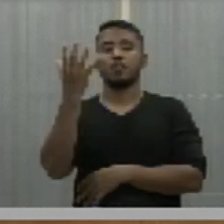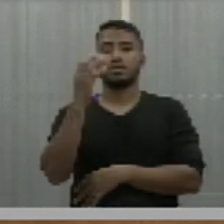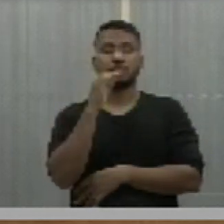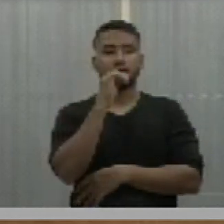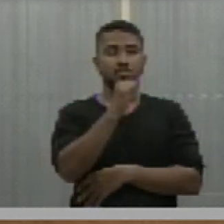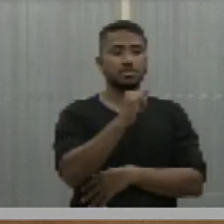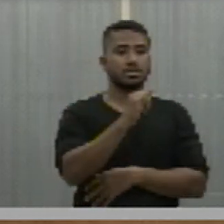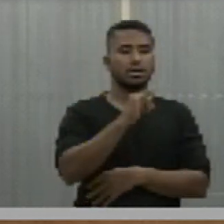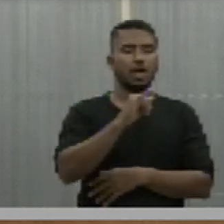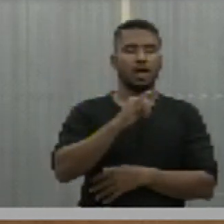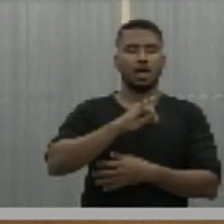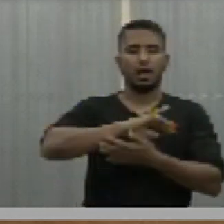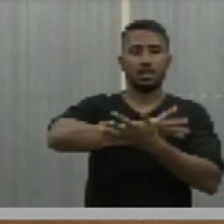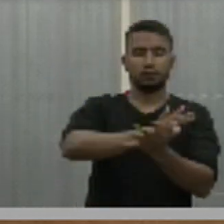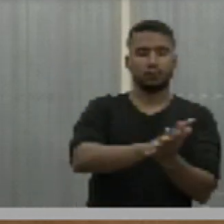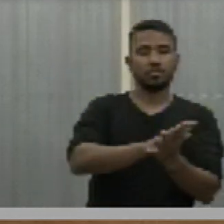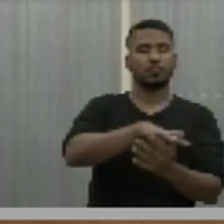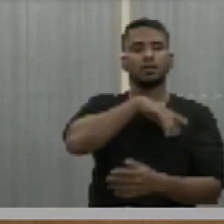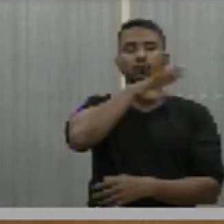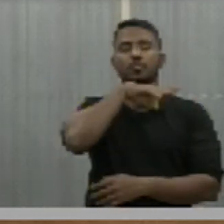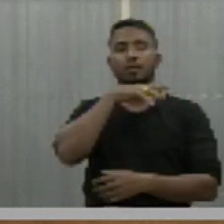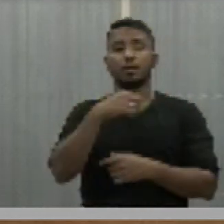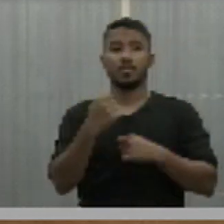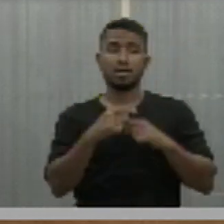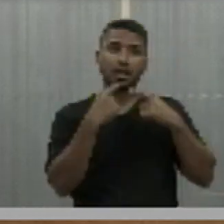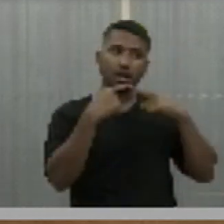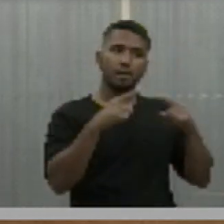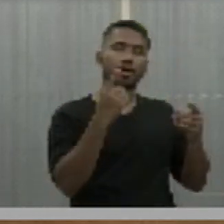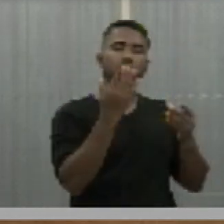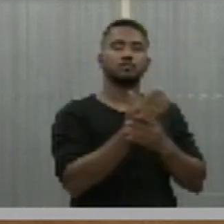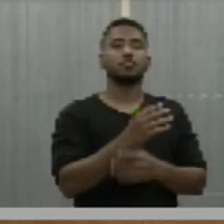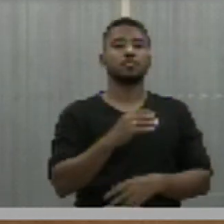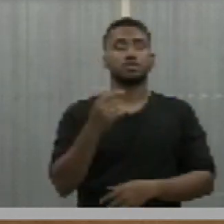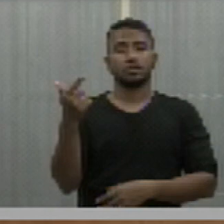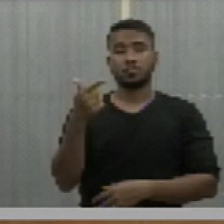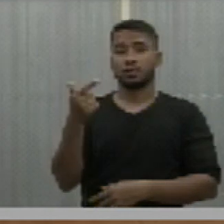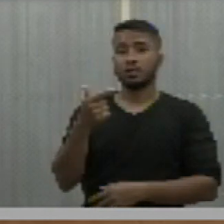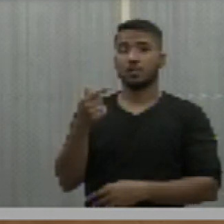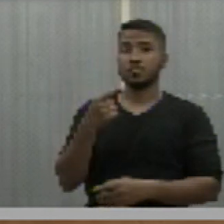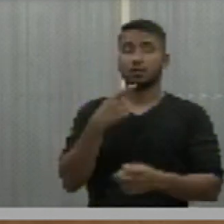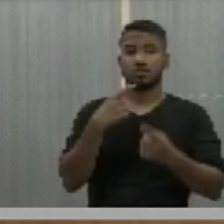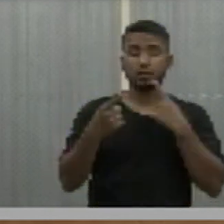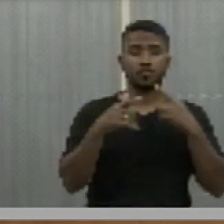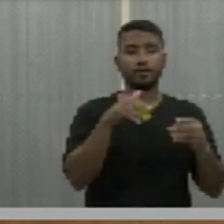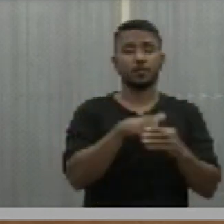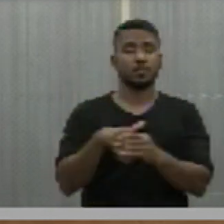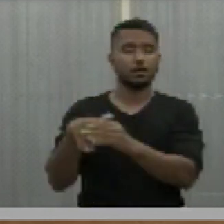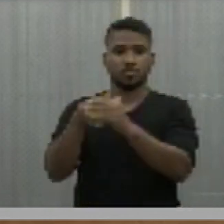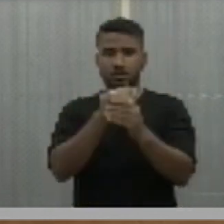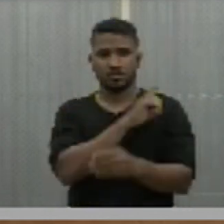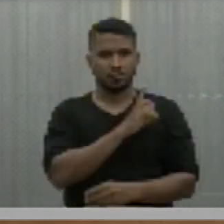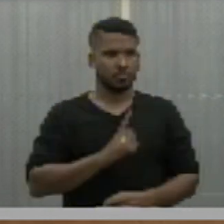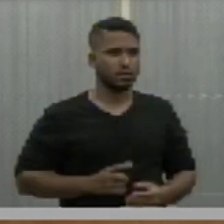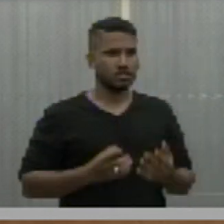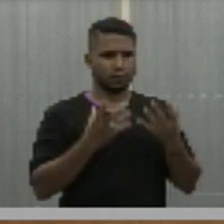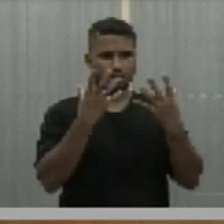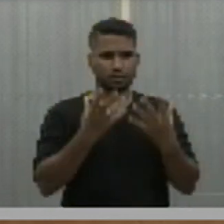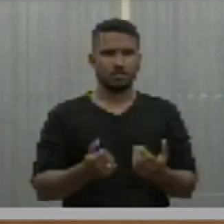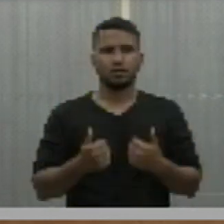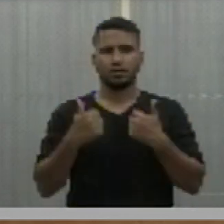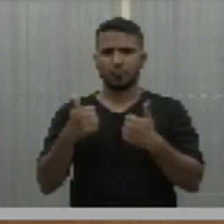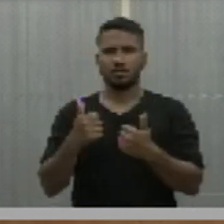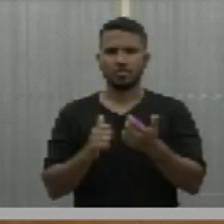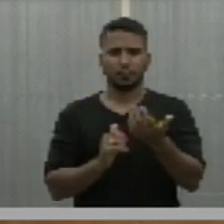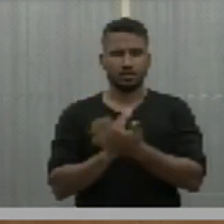maus tratos a animais. Em segunda discussão e votação. Deputadas e deputadas que aprovam, permaneçam como